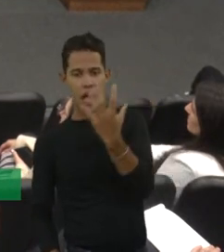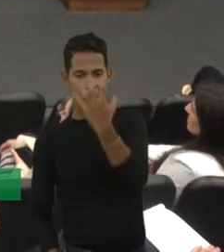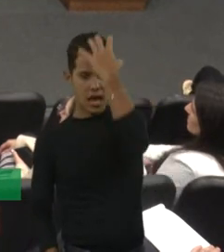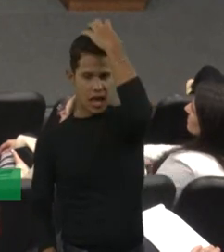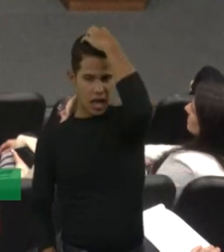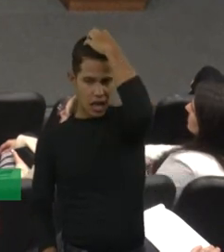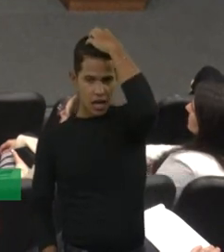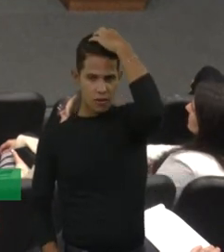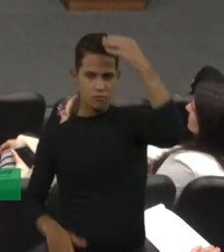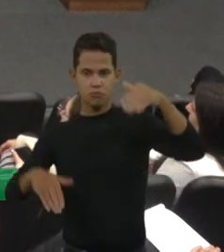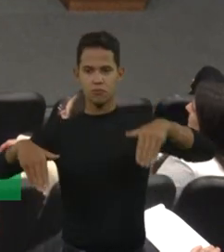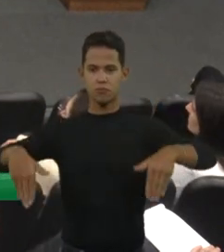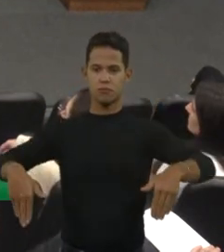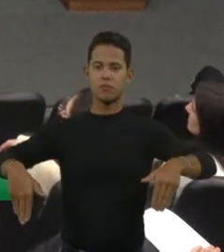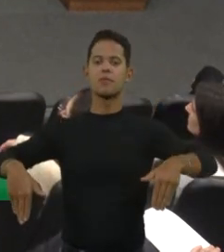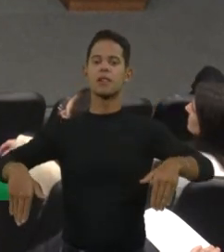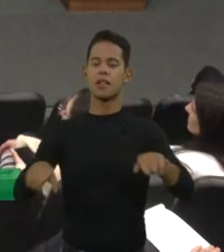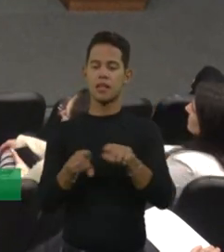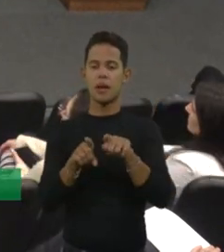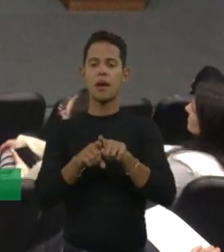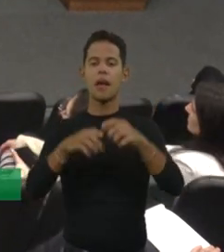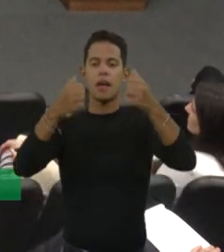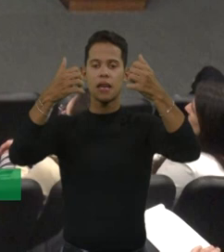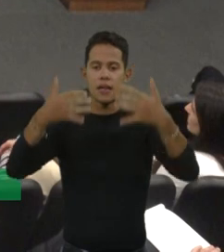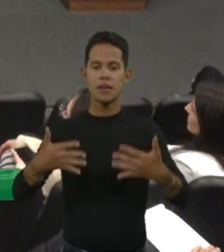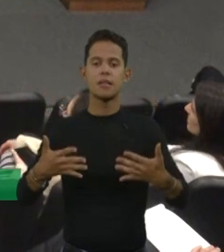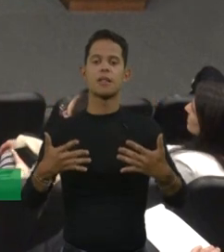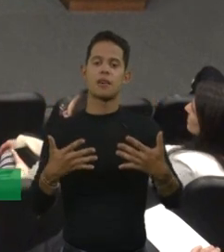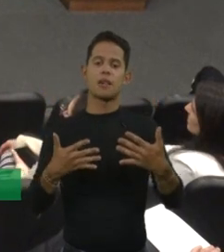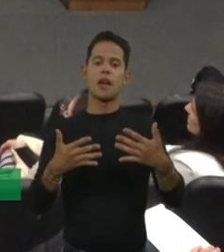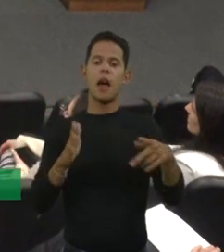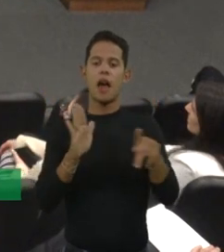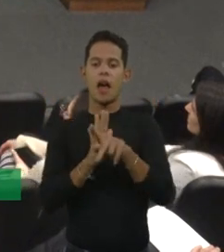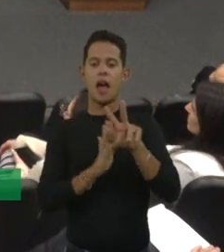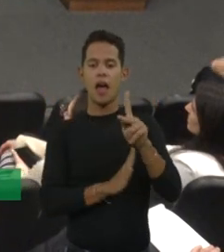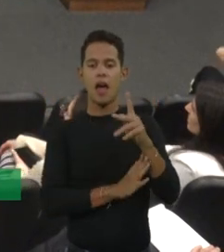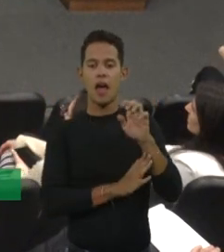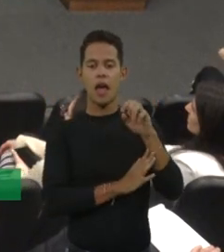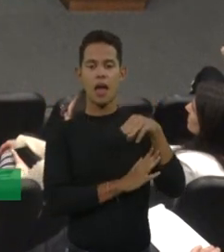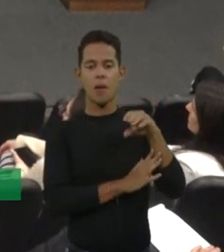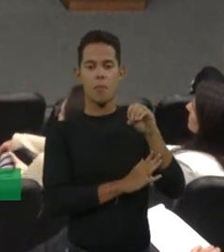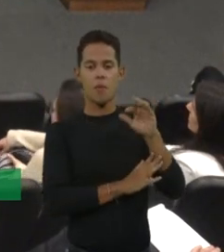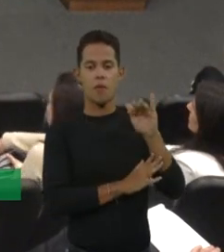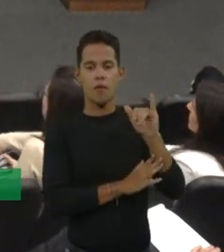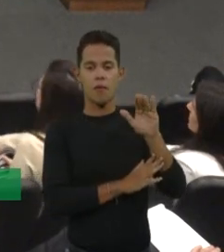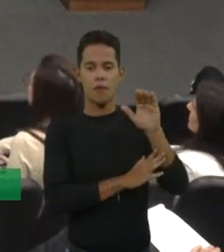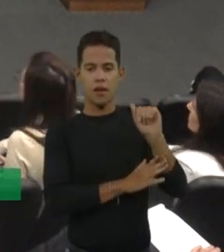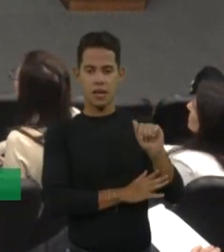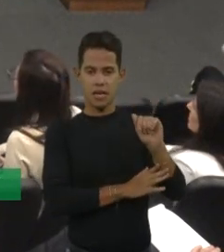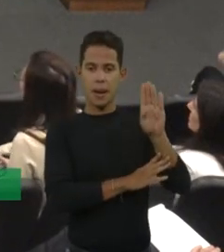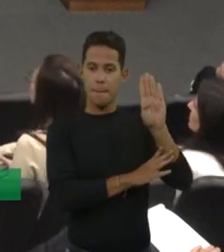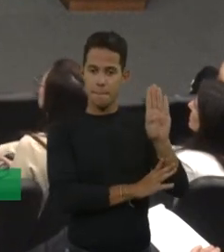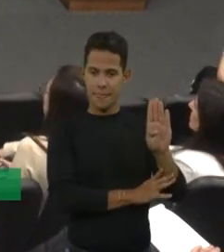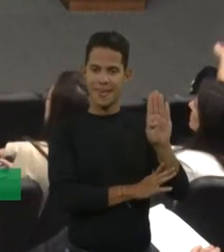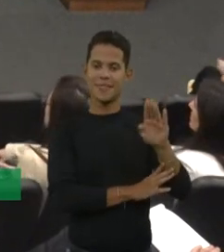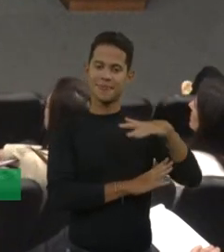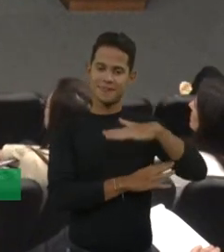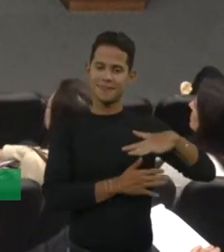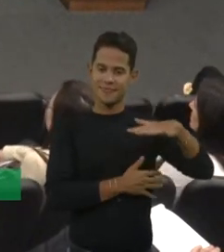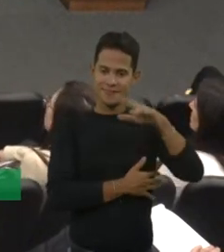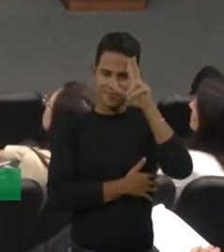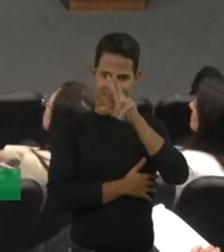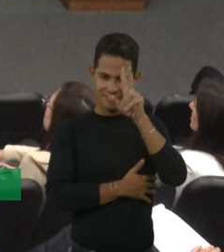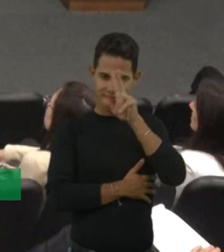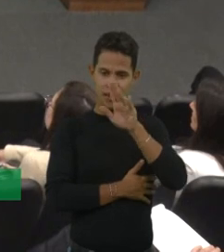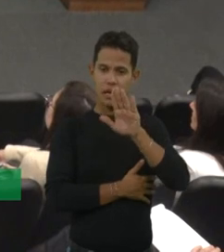que acomete também a parte de hemofilia B. Então, um lado de história e da doença. E muito, se vocês olharem na